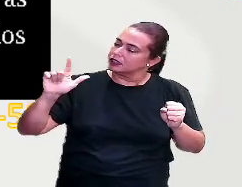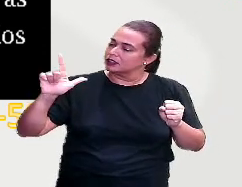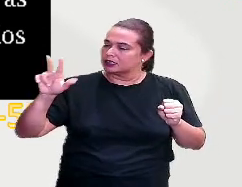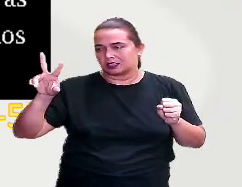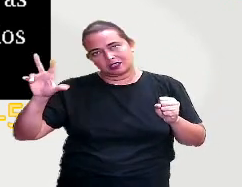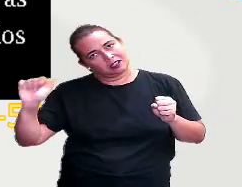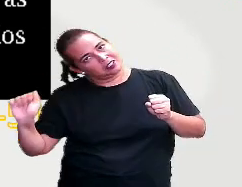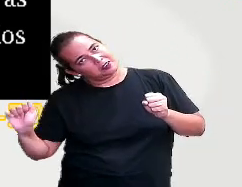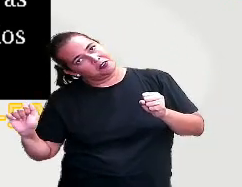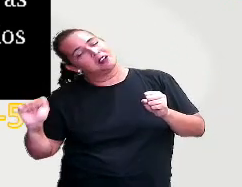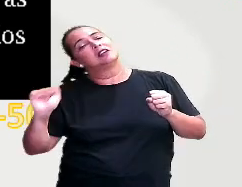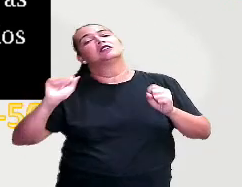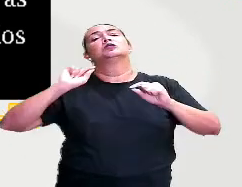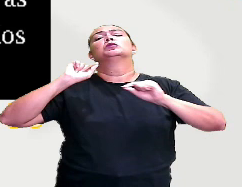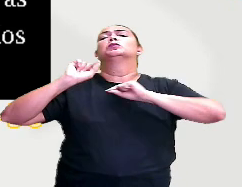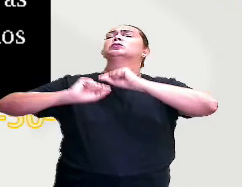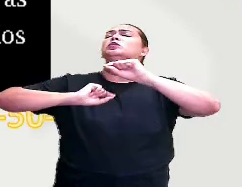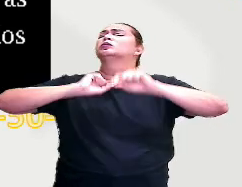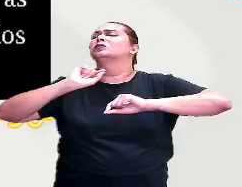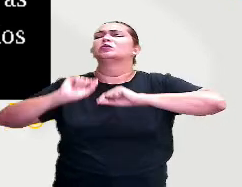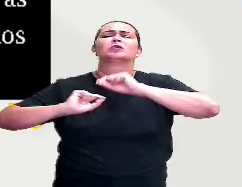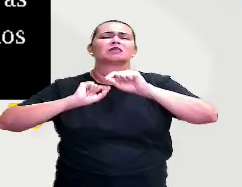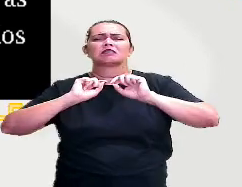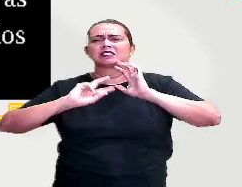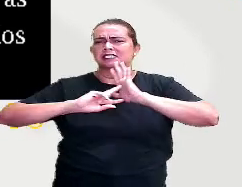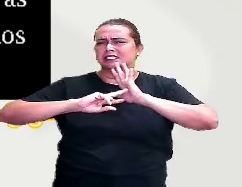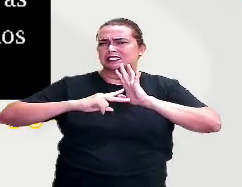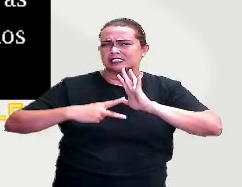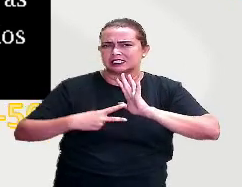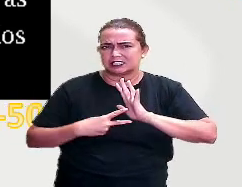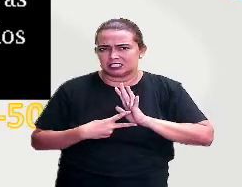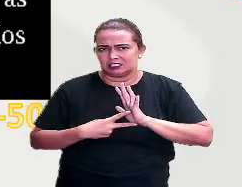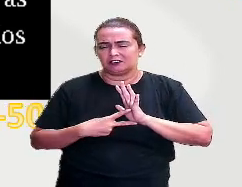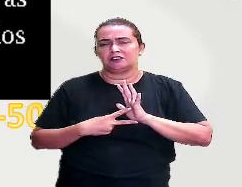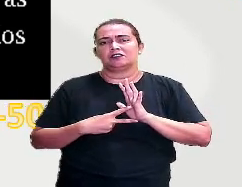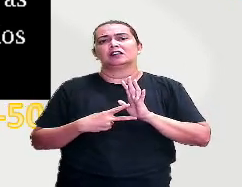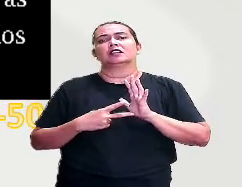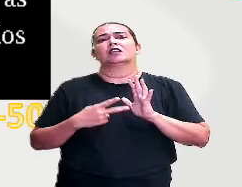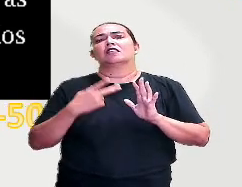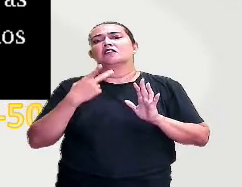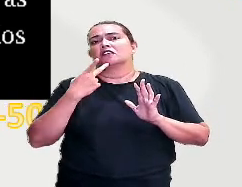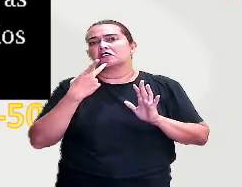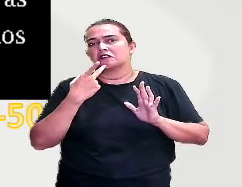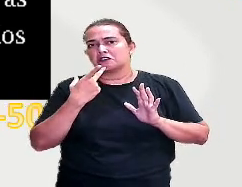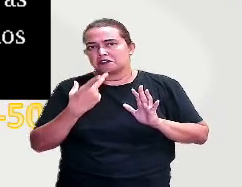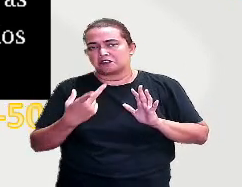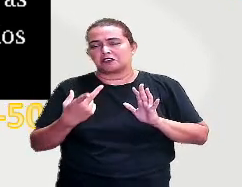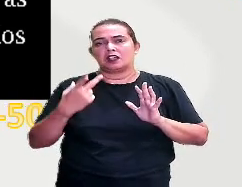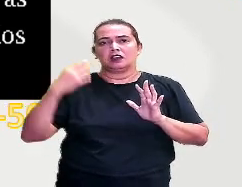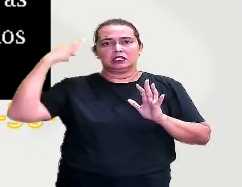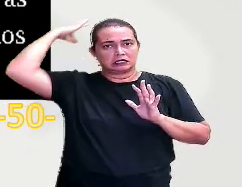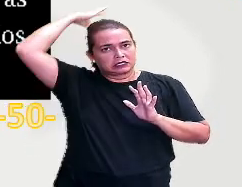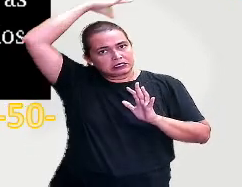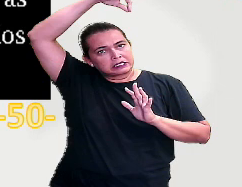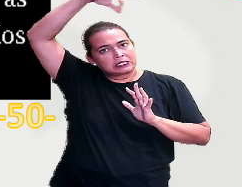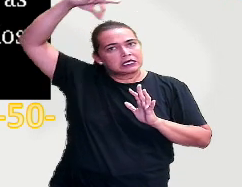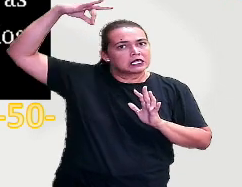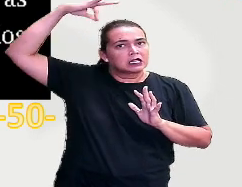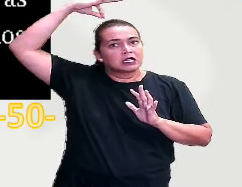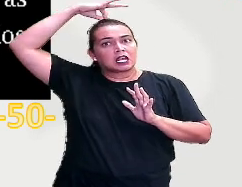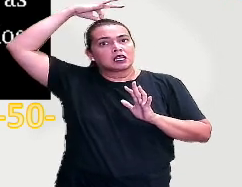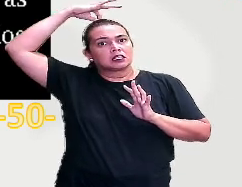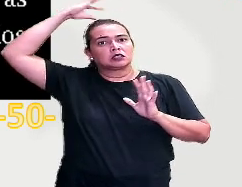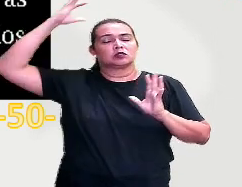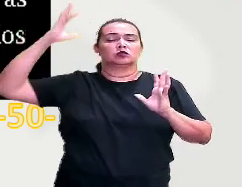consagrado. Vem do significado, assim, de ser santo, de ser algo consagrado a Deus, né?